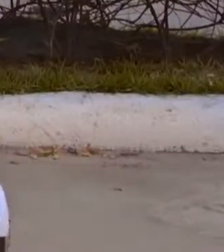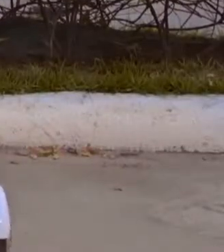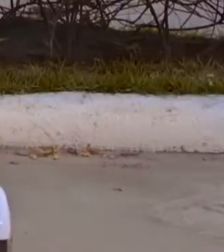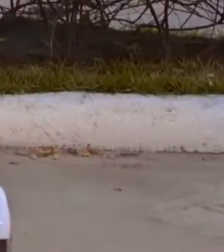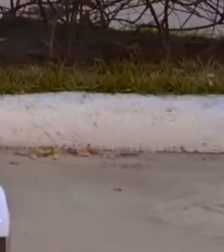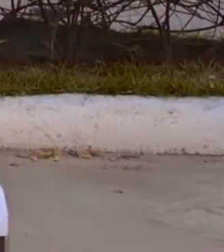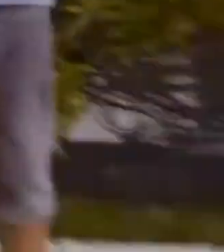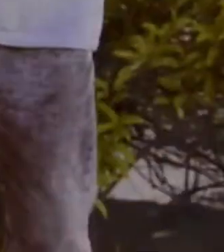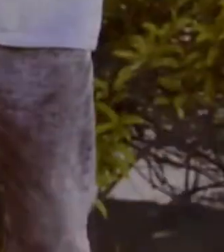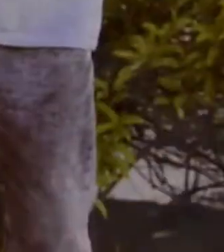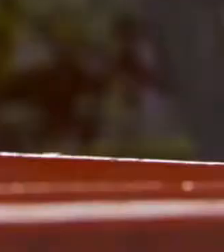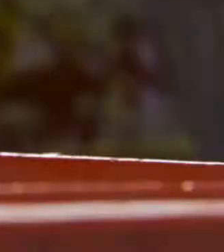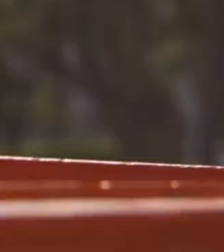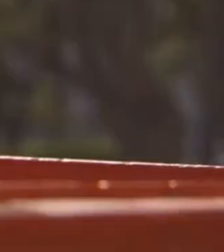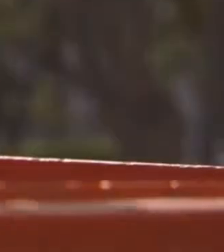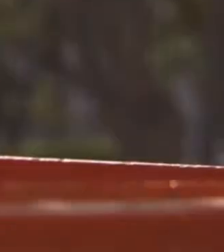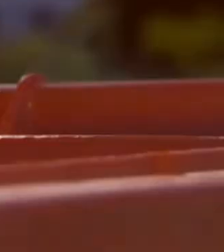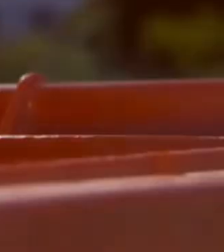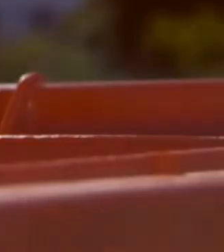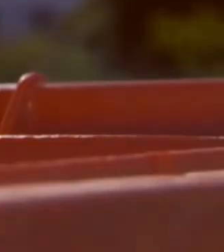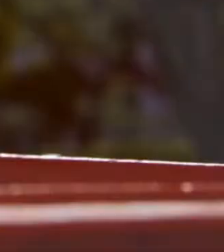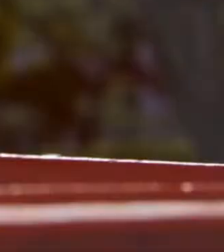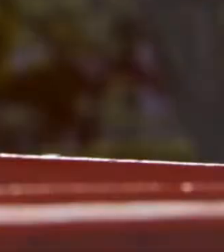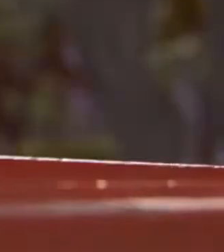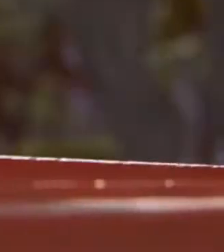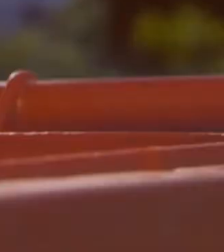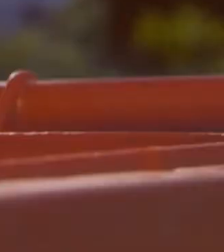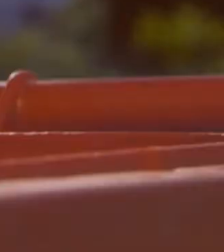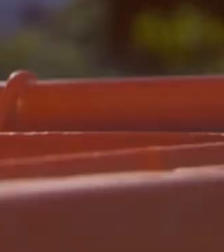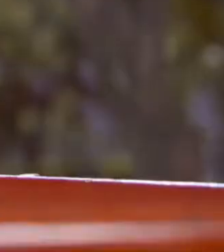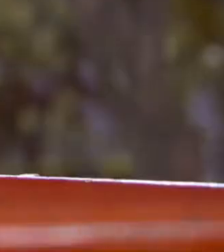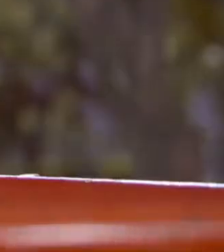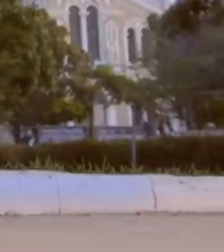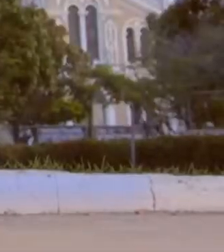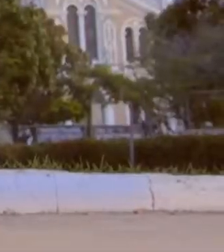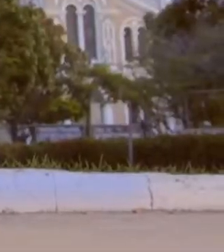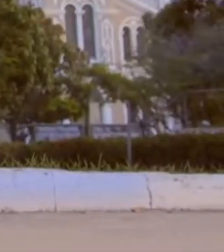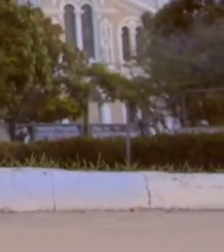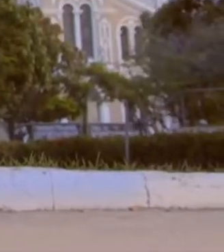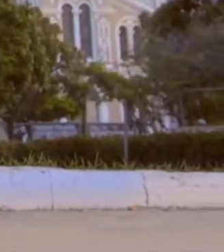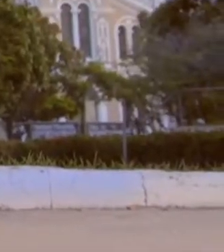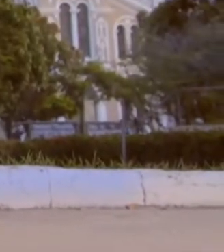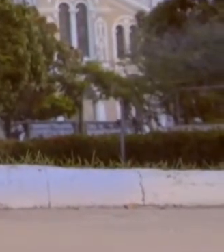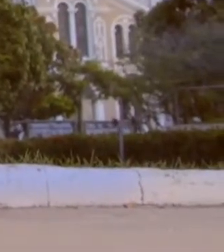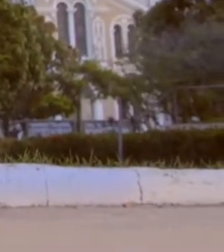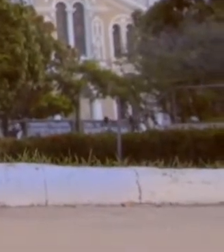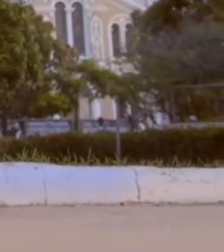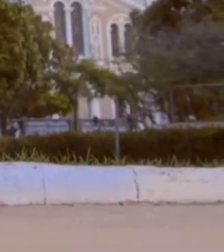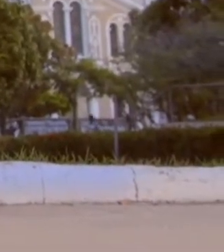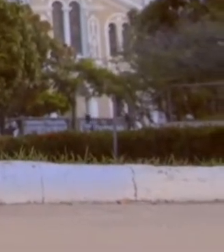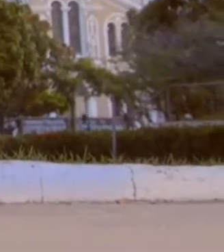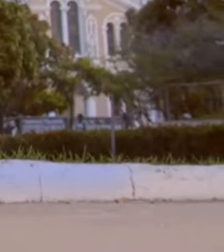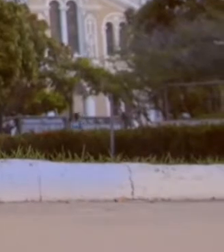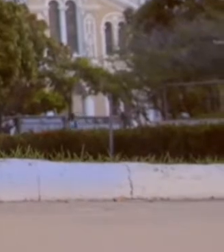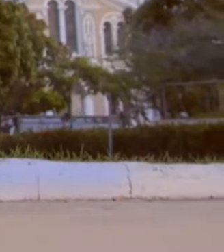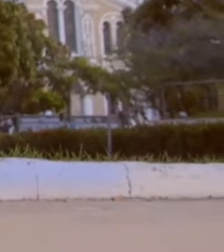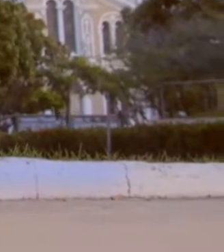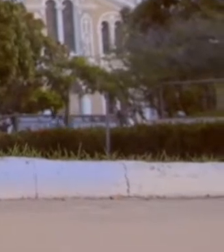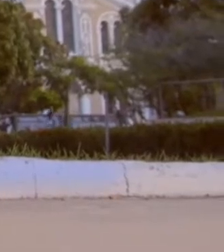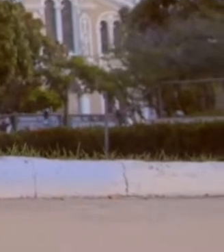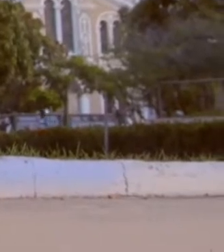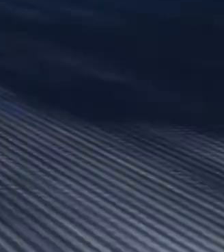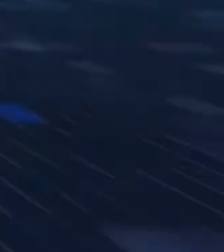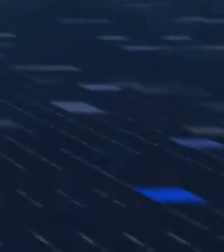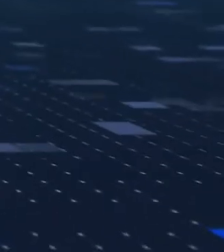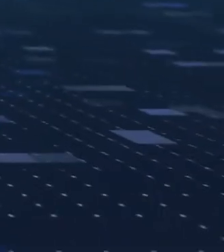ou vão se ver com a gente. E dê um ótimo exemplo. As futuras gerações. A Lese. Uma casa segura. É você que